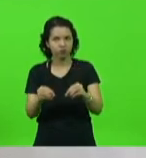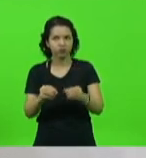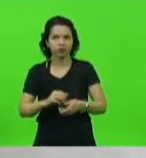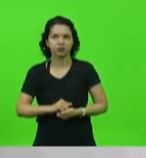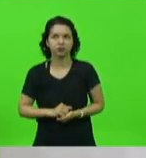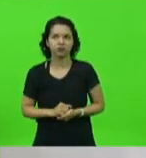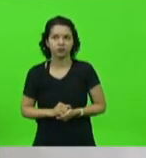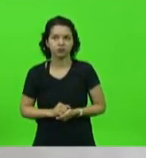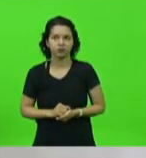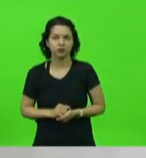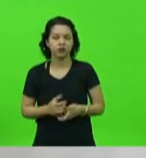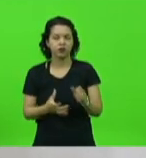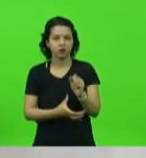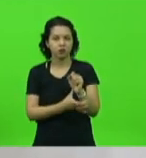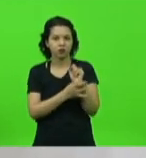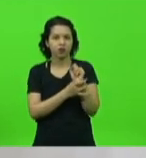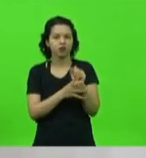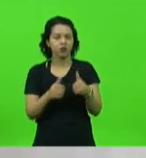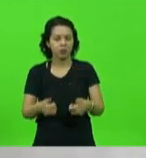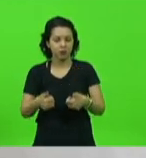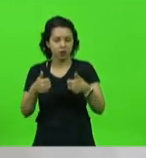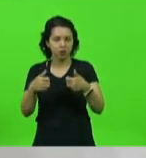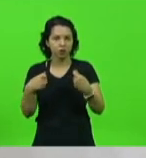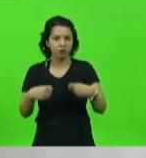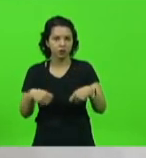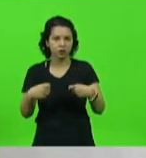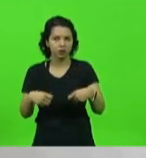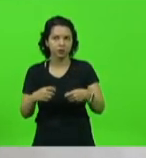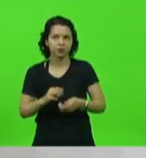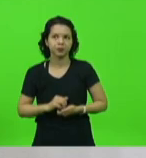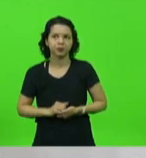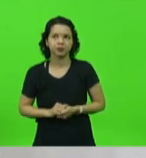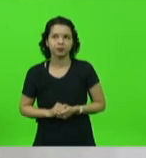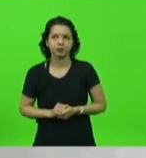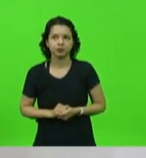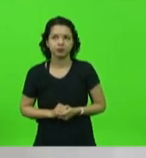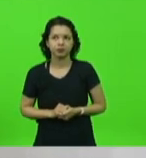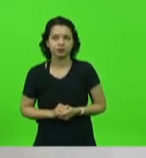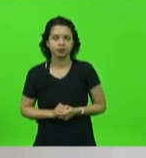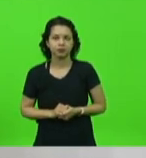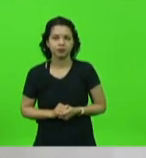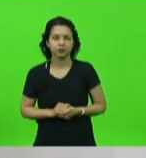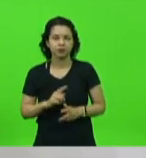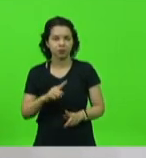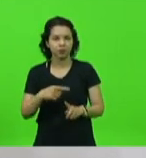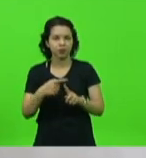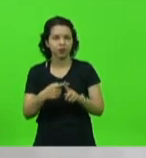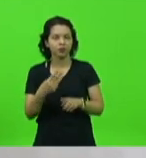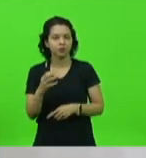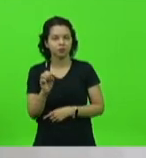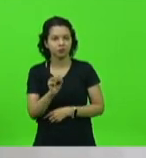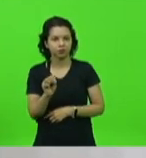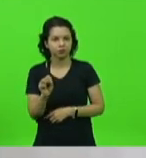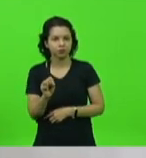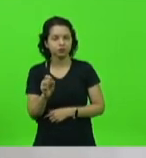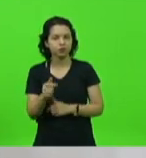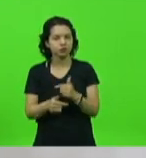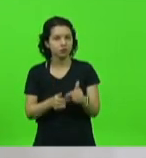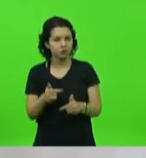segurança cada vez melhor. Mais 30 segundos, deputado. Continuarei trabalhando para